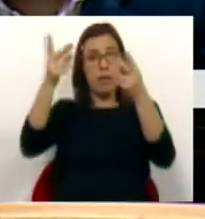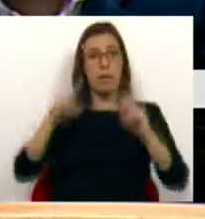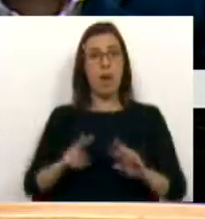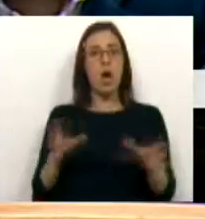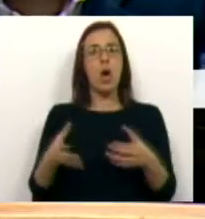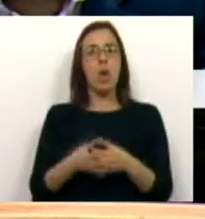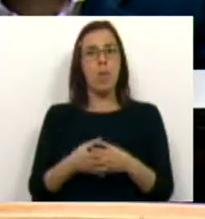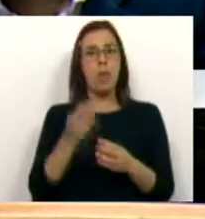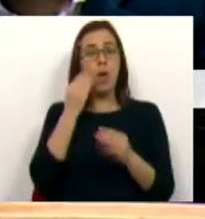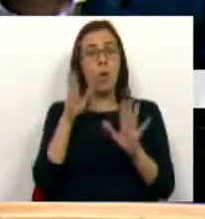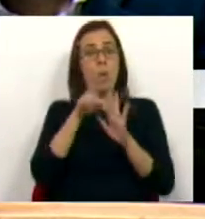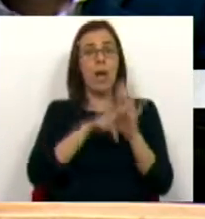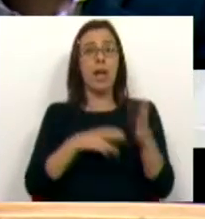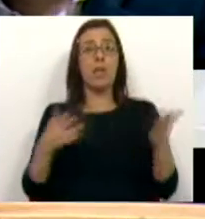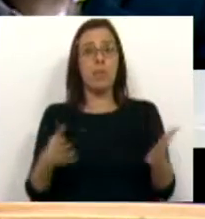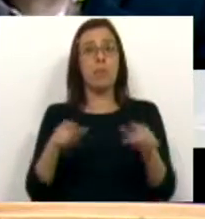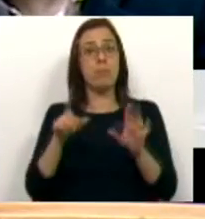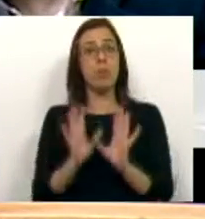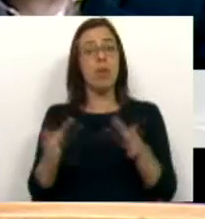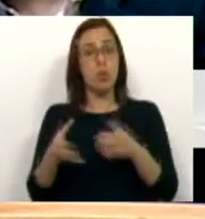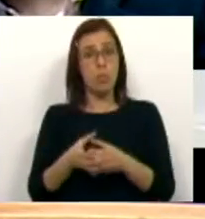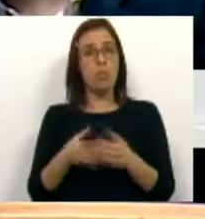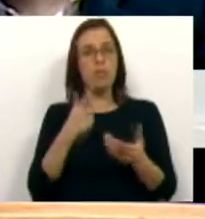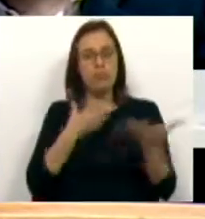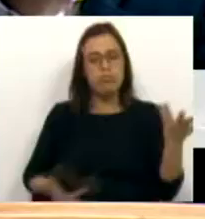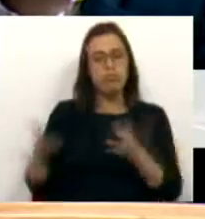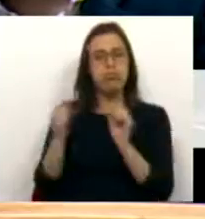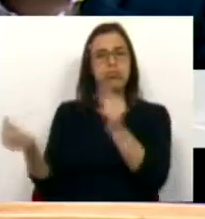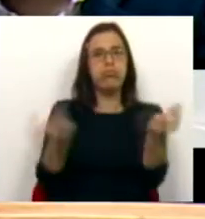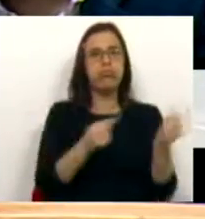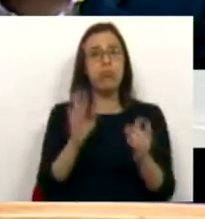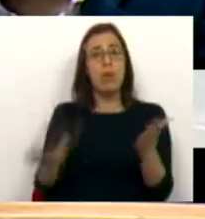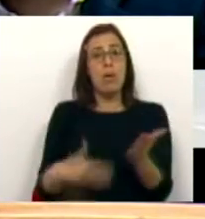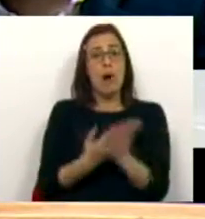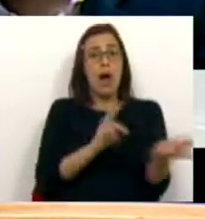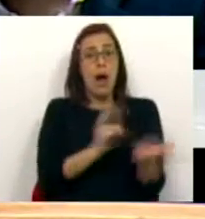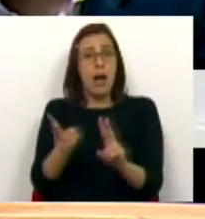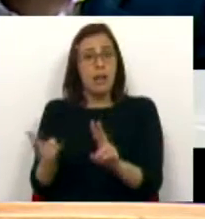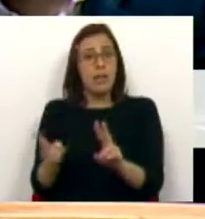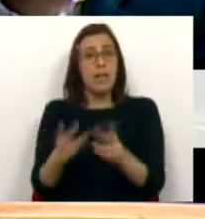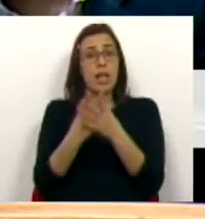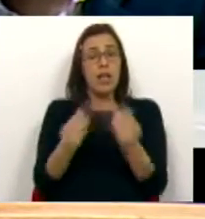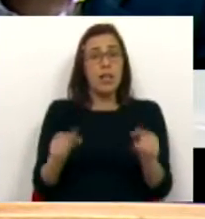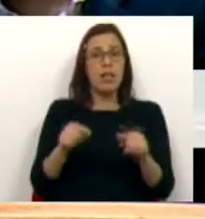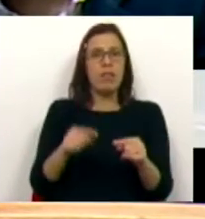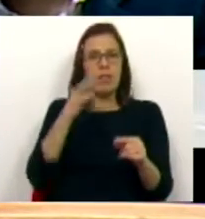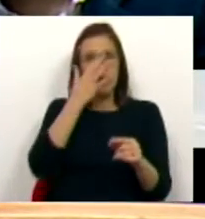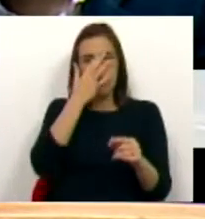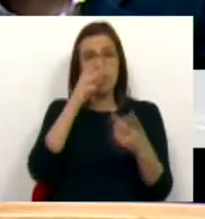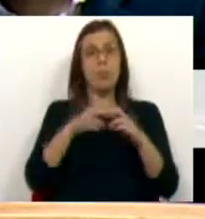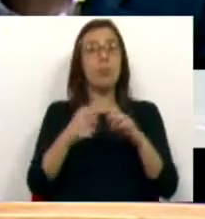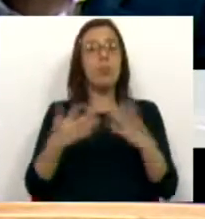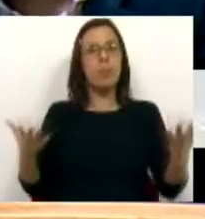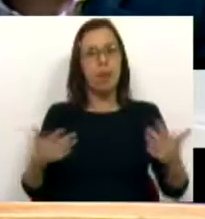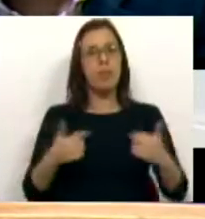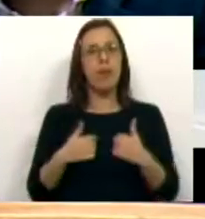Comissão, como é regimental, e na Comissão poderemos discutir as propostas de alteração para resolver exatamente este problema.